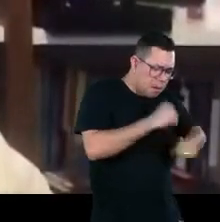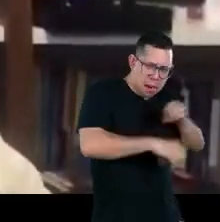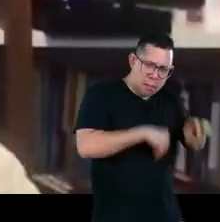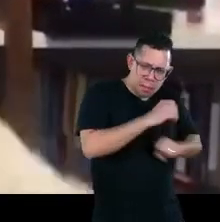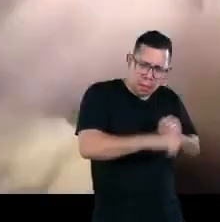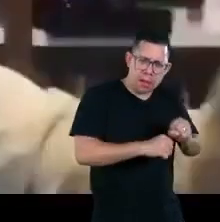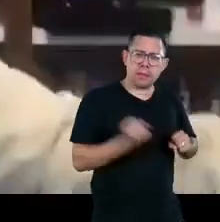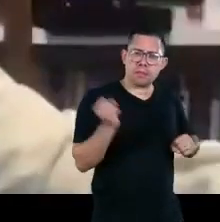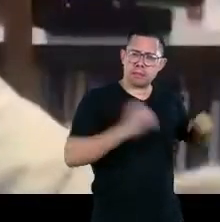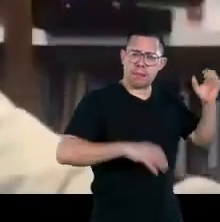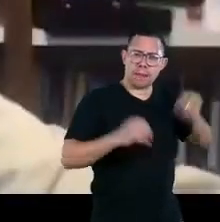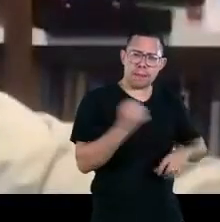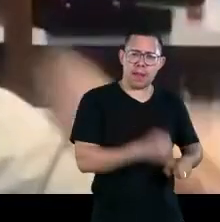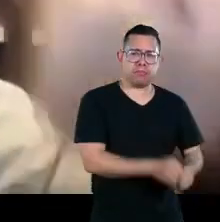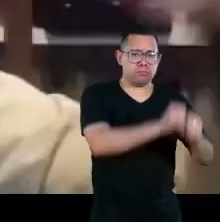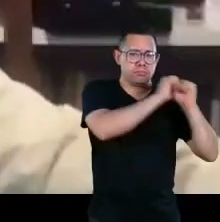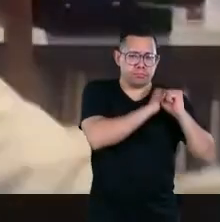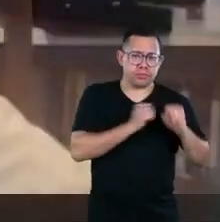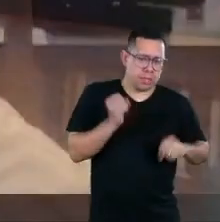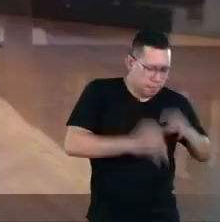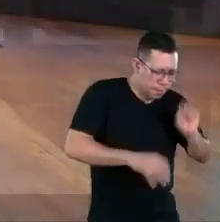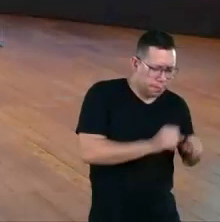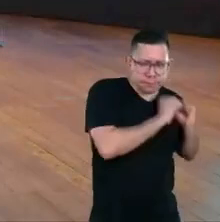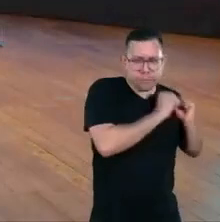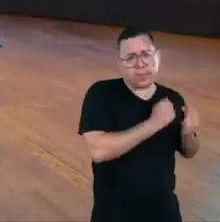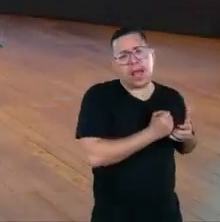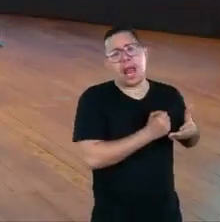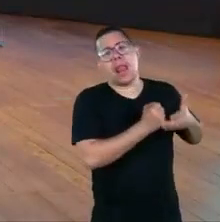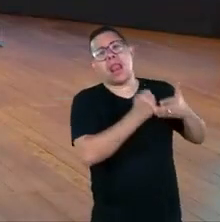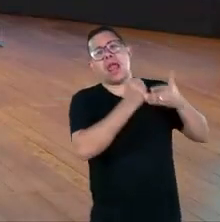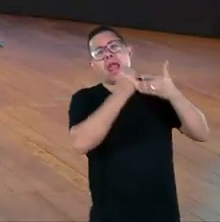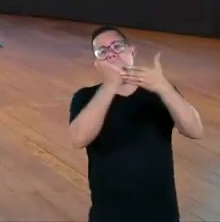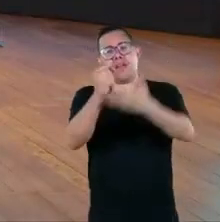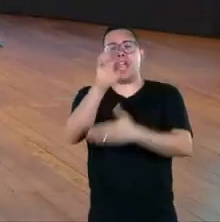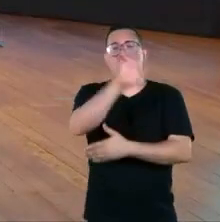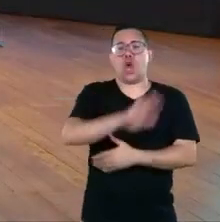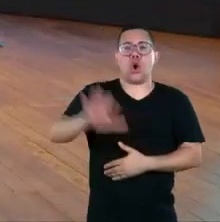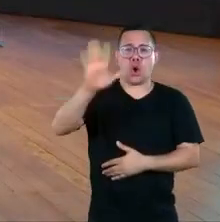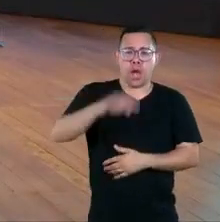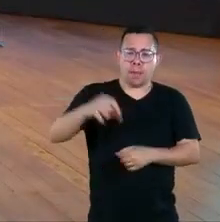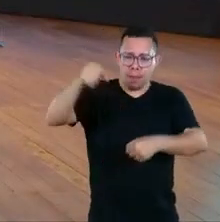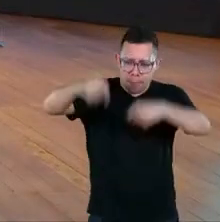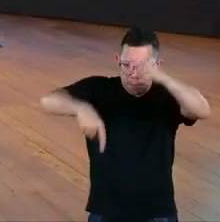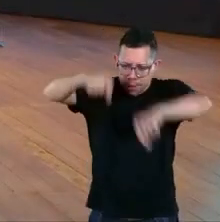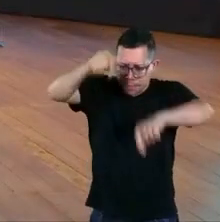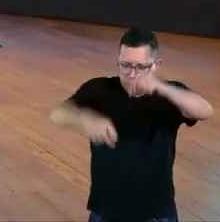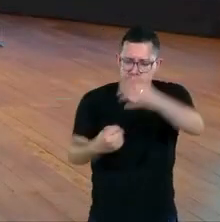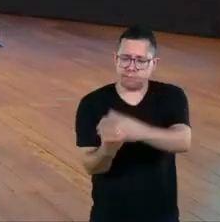assim como o milho assim como outras que vieram de outros países então os países digamos